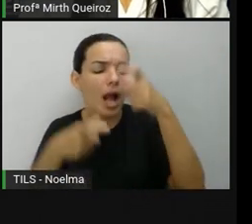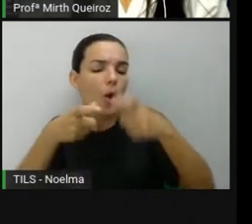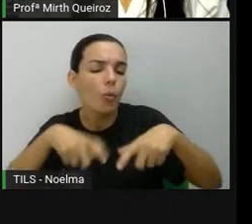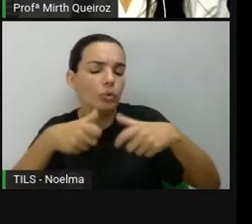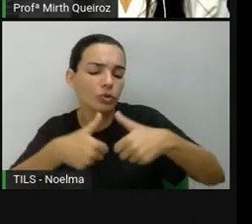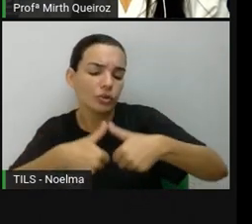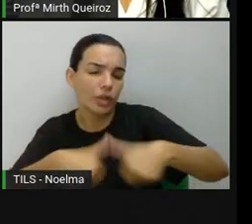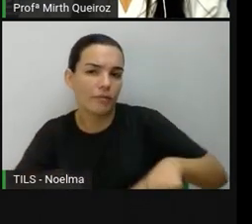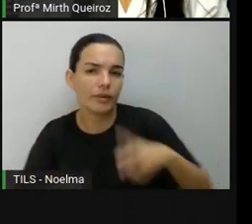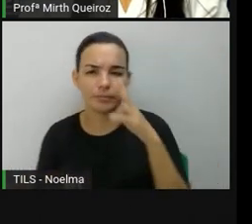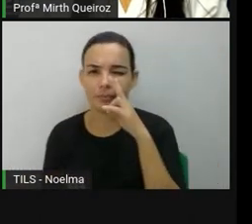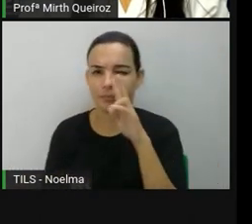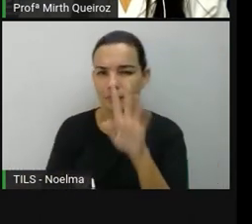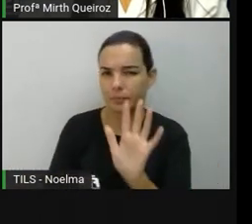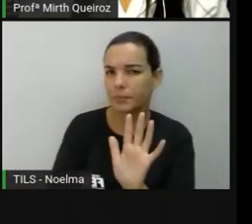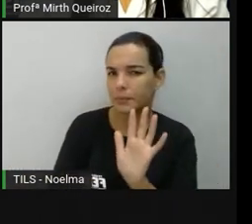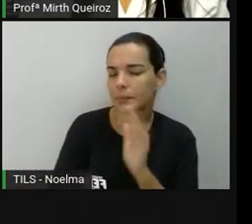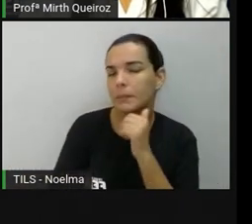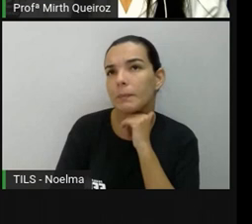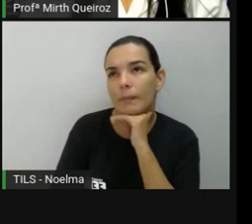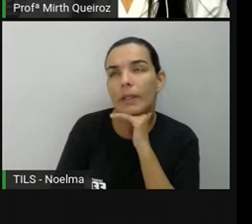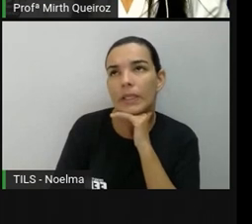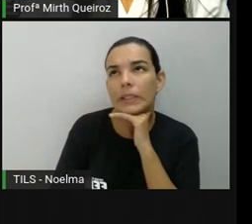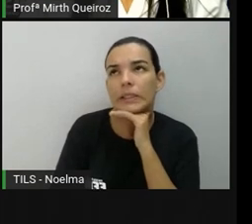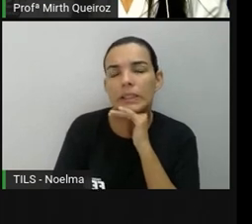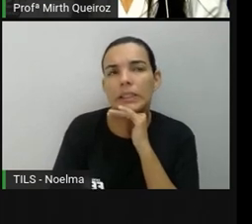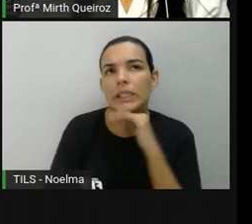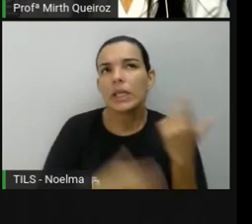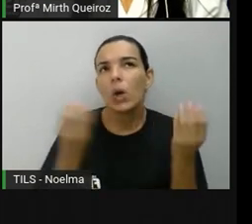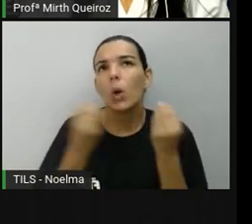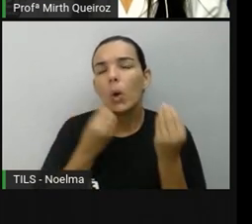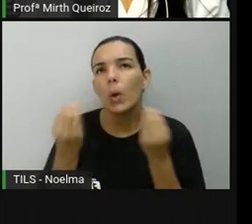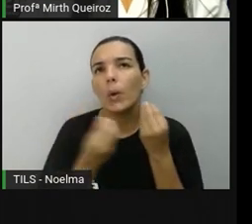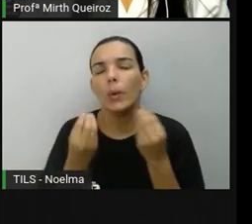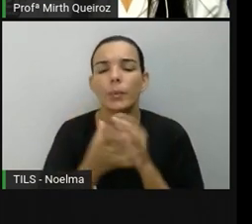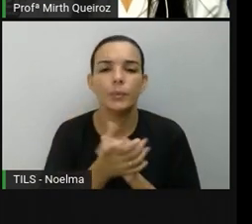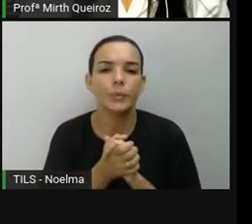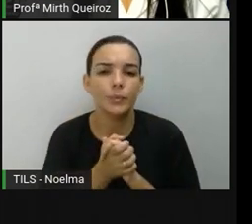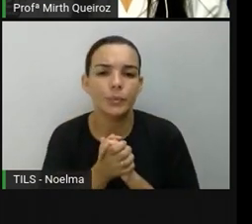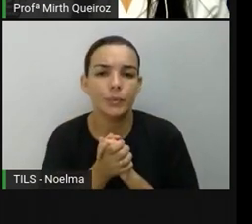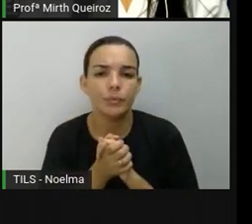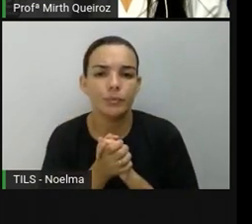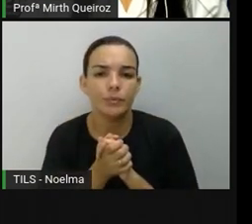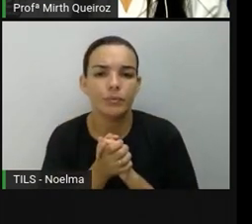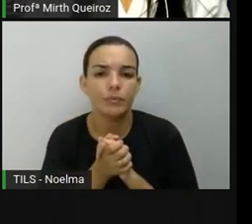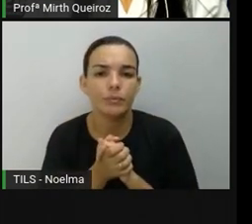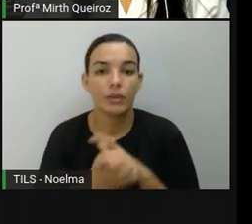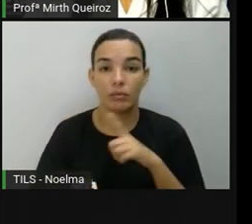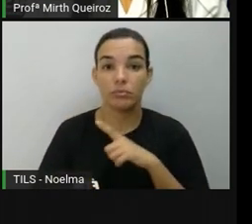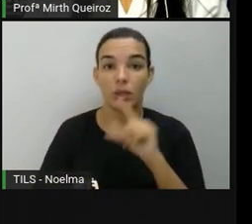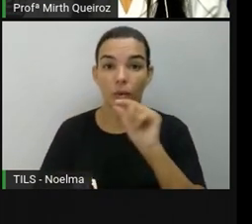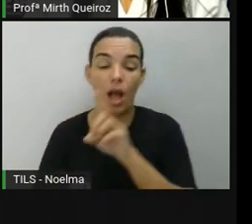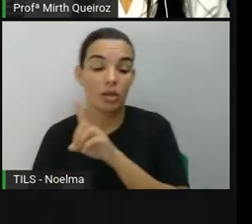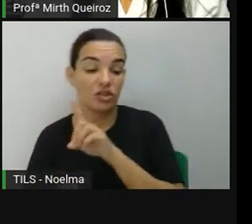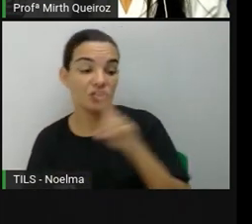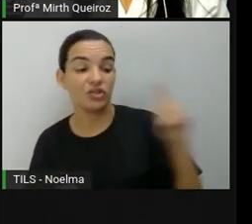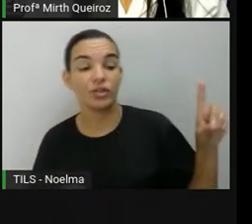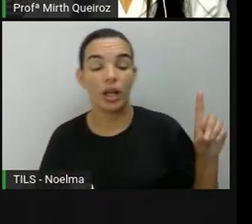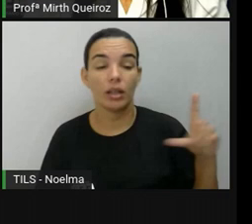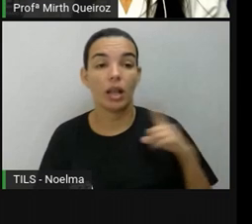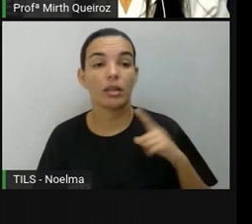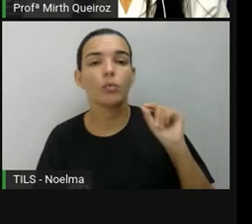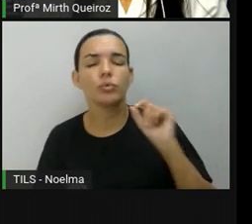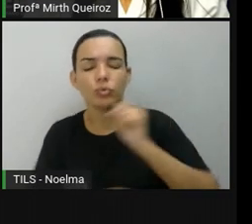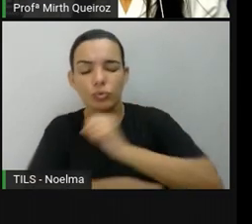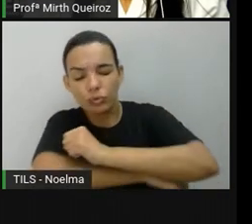estava. Então vamos analisar aí essa posição do Lucas aí. A direita dele tem o